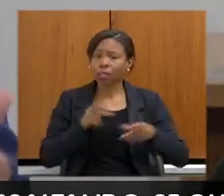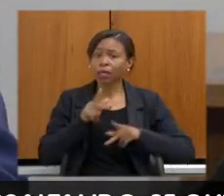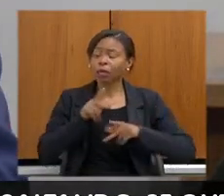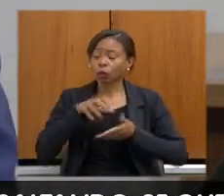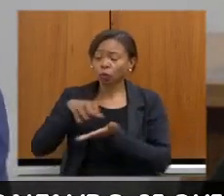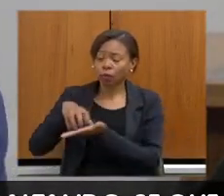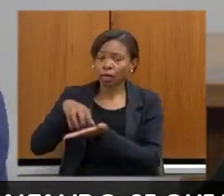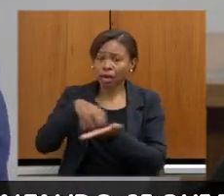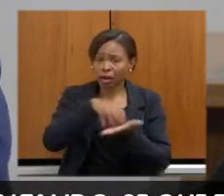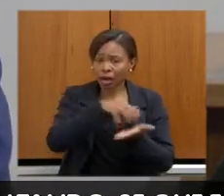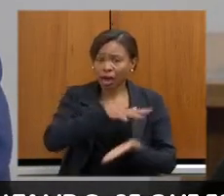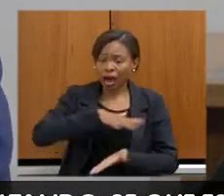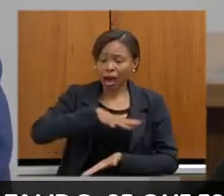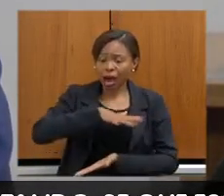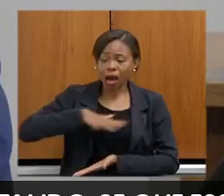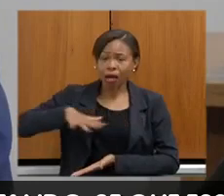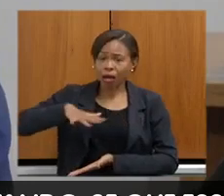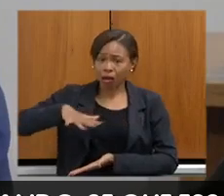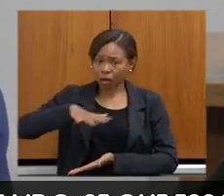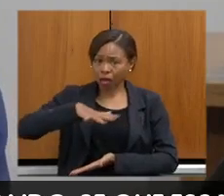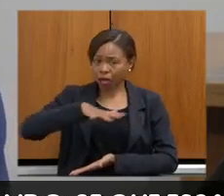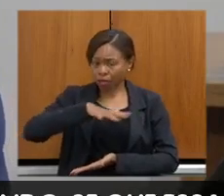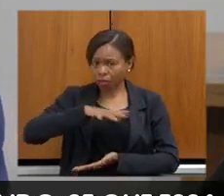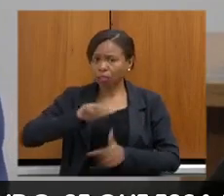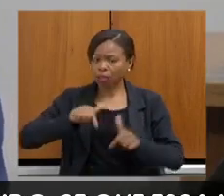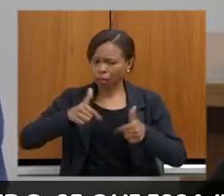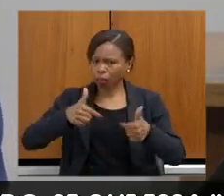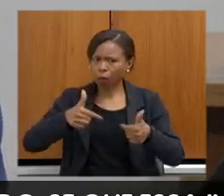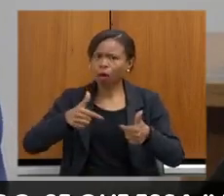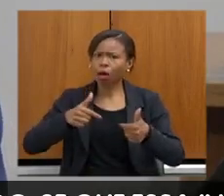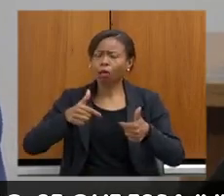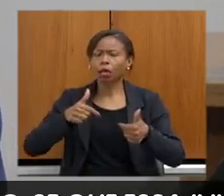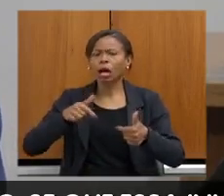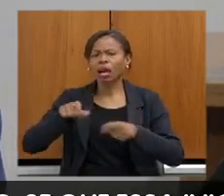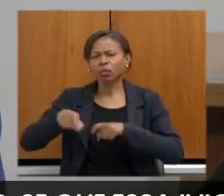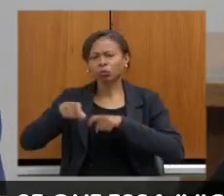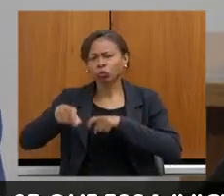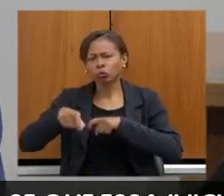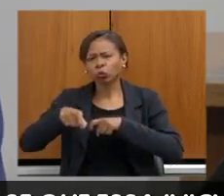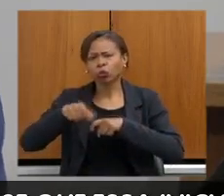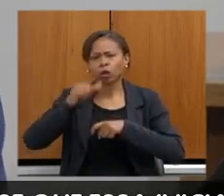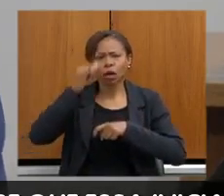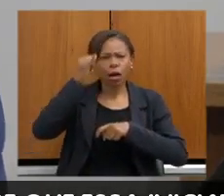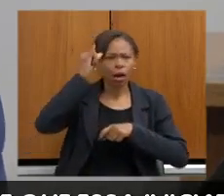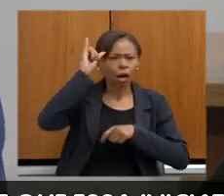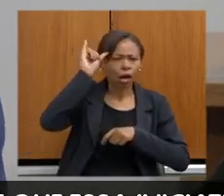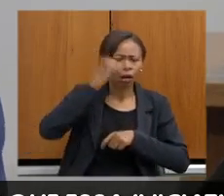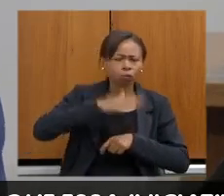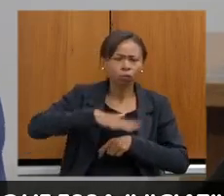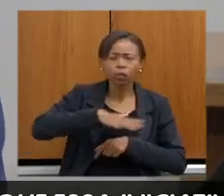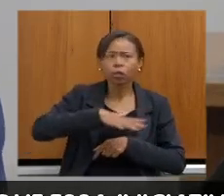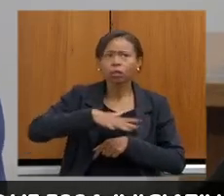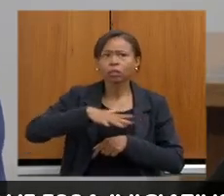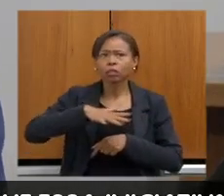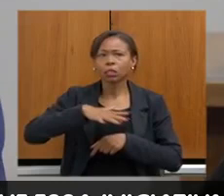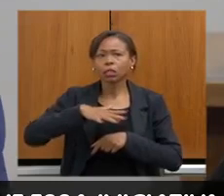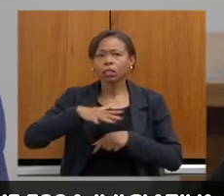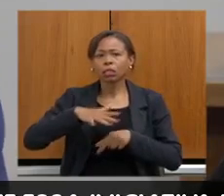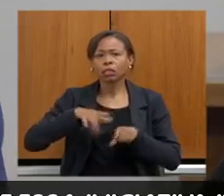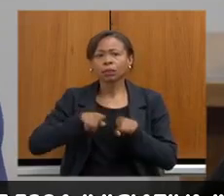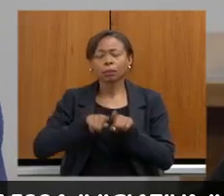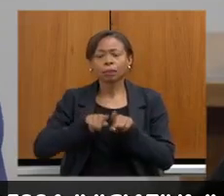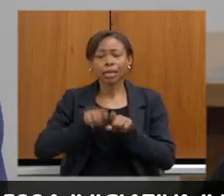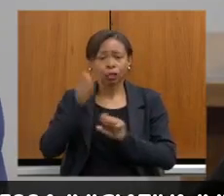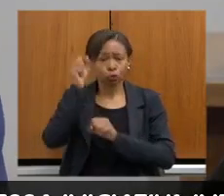setores envolvidos, e aí eu citei aqui a agricultura, a agropecuária e o